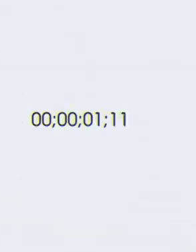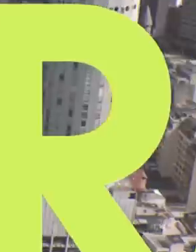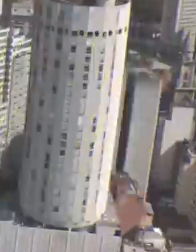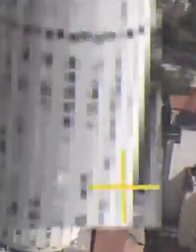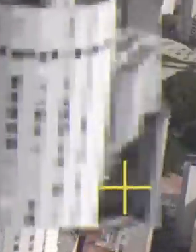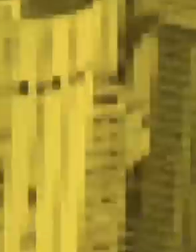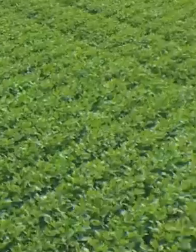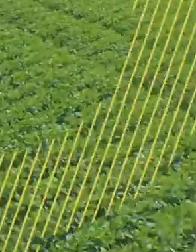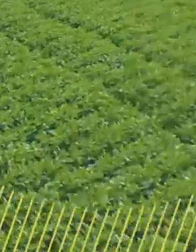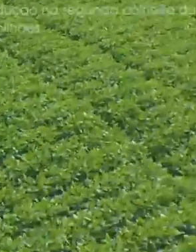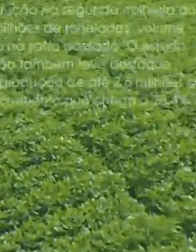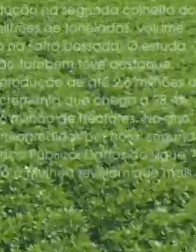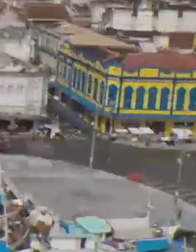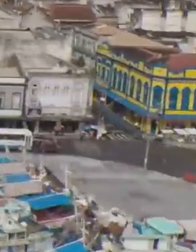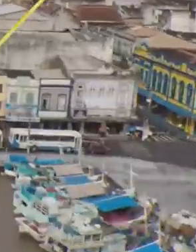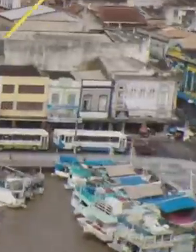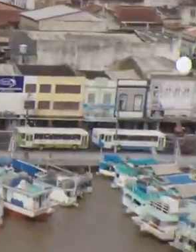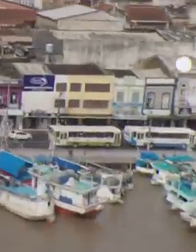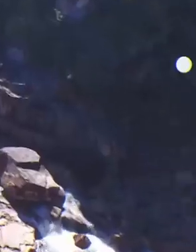a gente também.